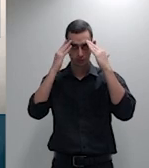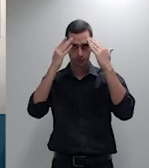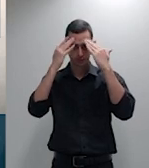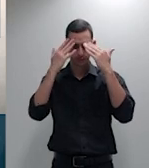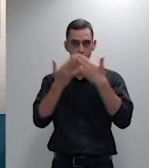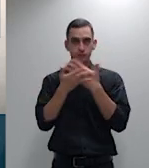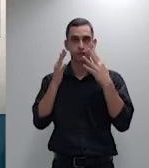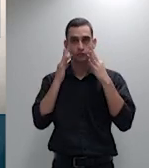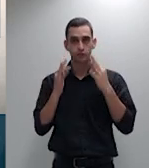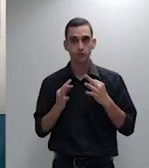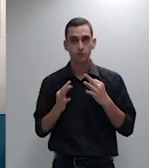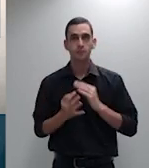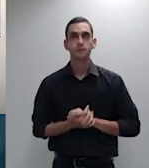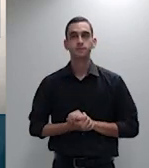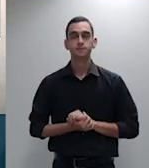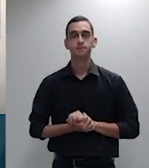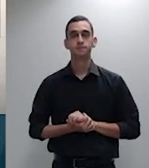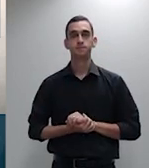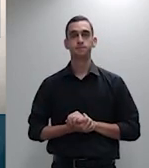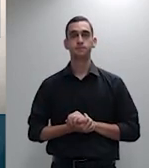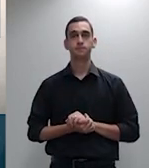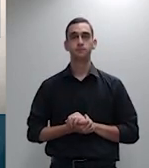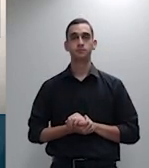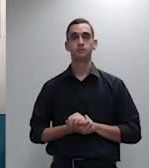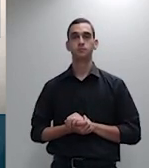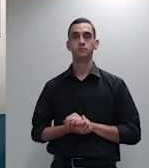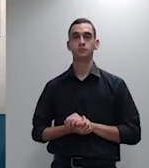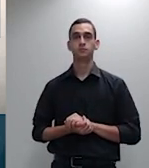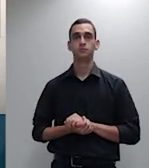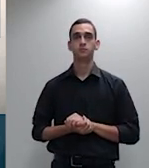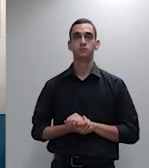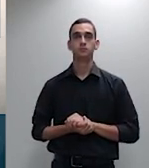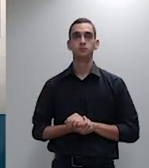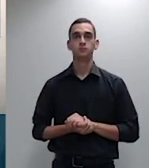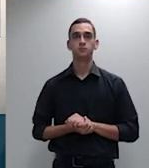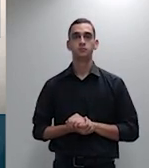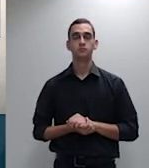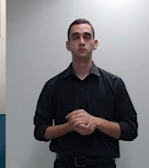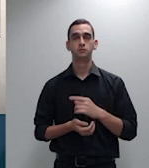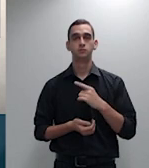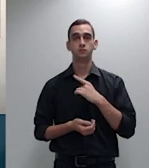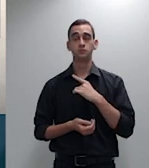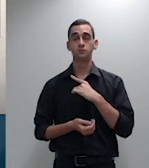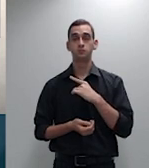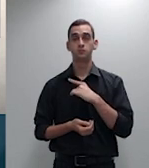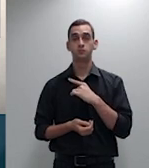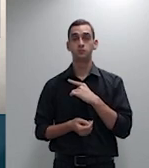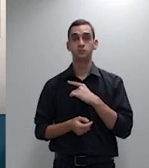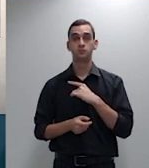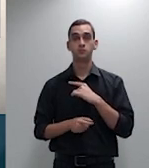muito obrigado doutor José Luiz convido agora doutor Orlando Celso da Silva Neto